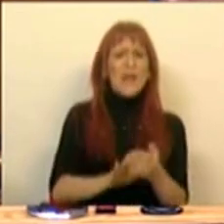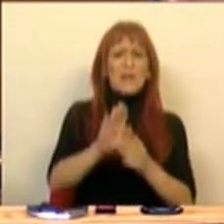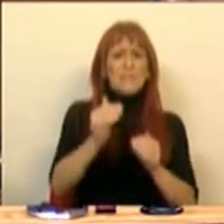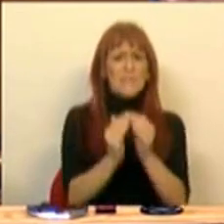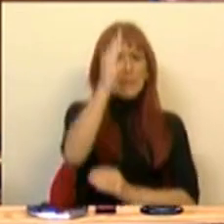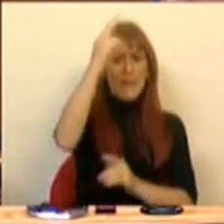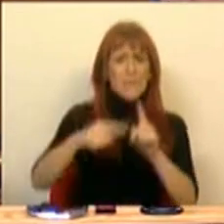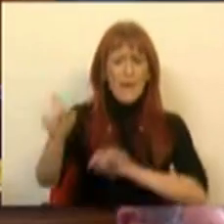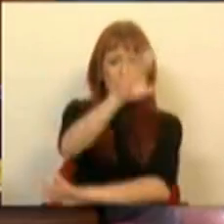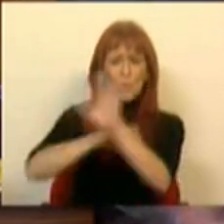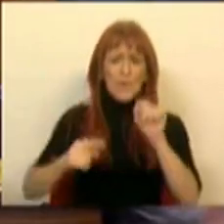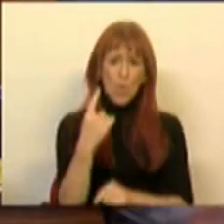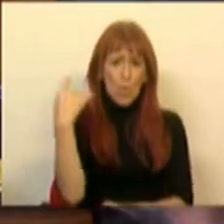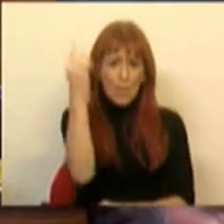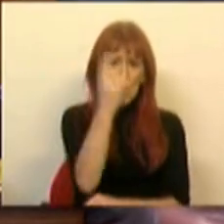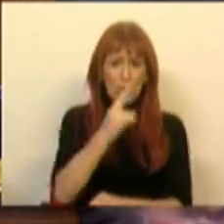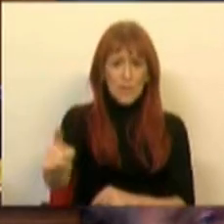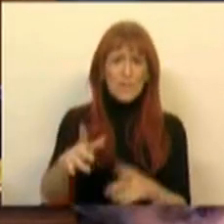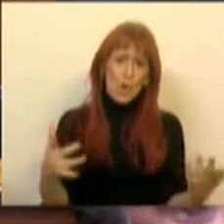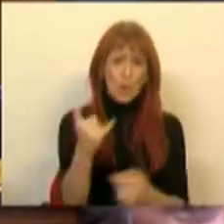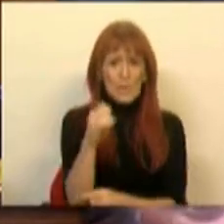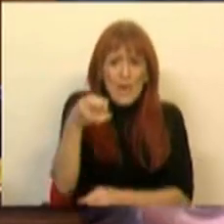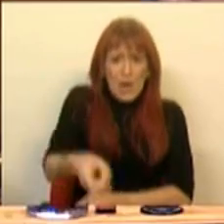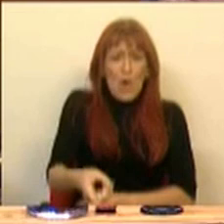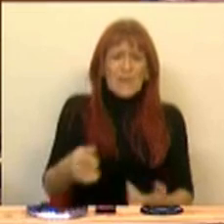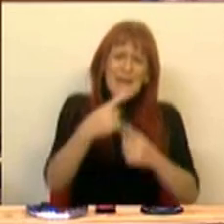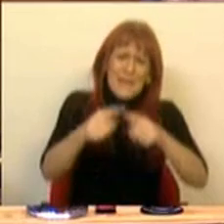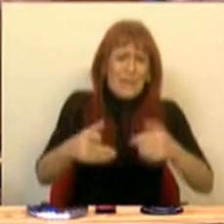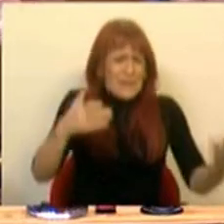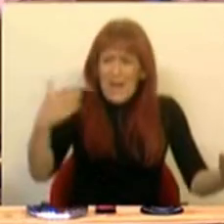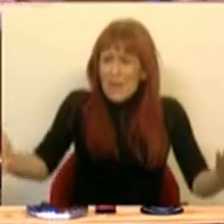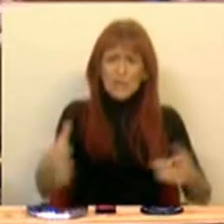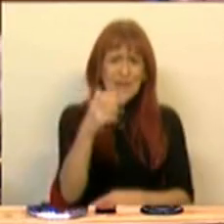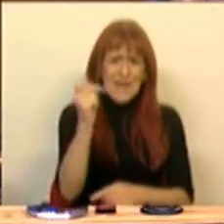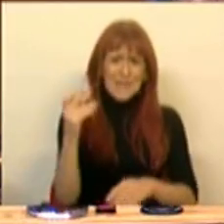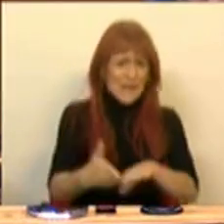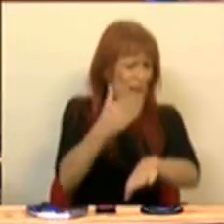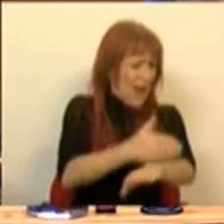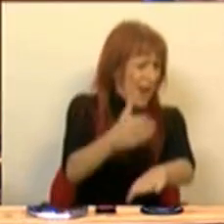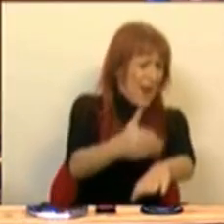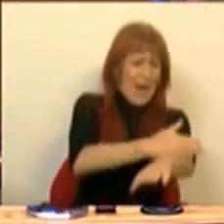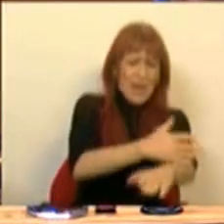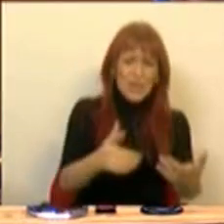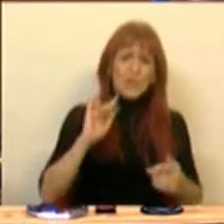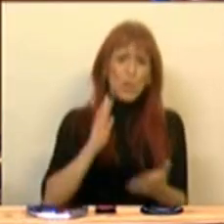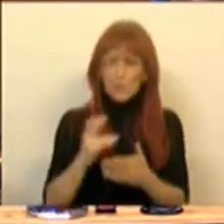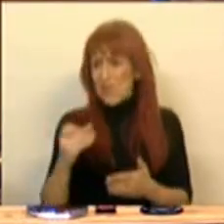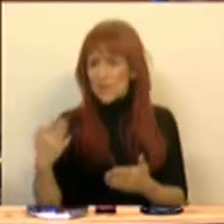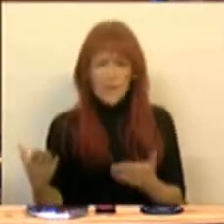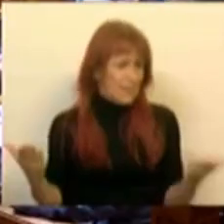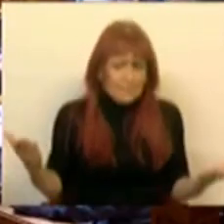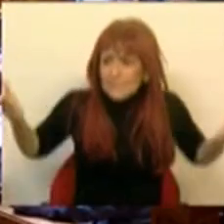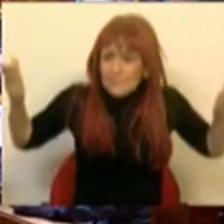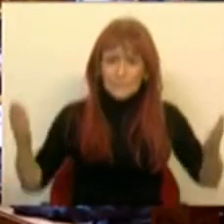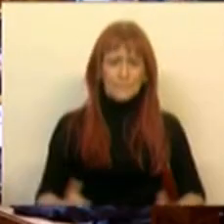crescemos acima da média europeia, uma única vez, foi em 2009. A diferença é esta, nos 15 anos anteriores e estes últimos 7 anos.